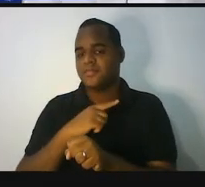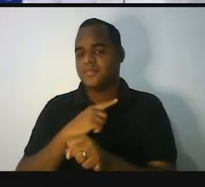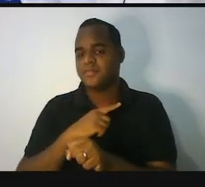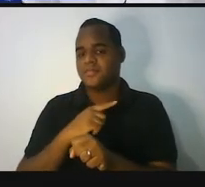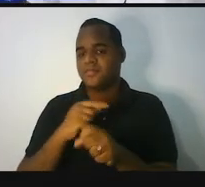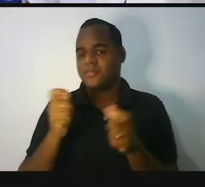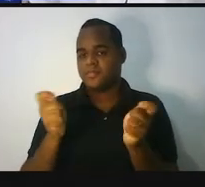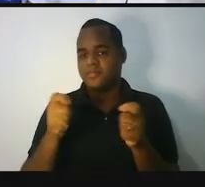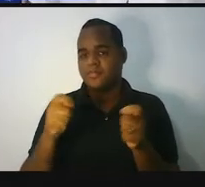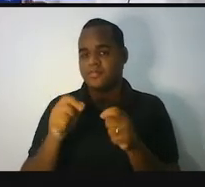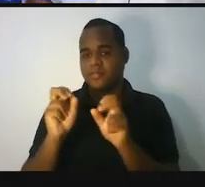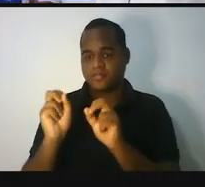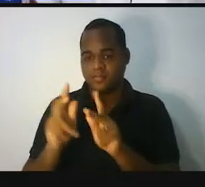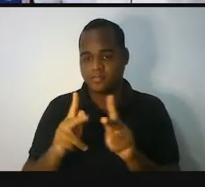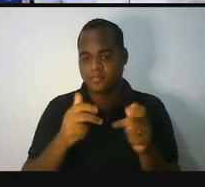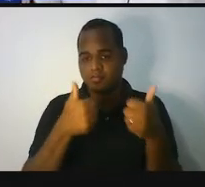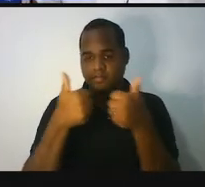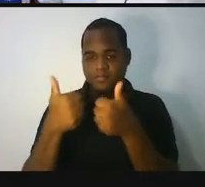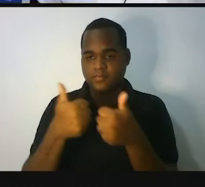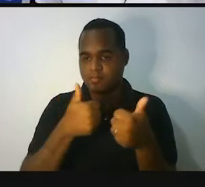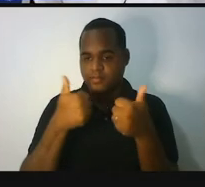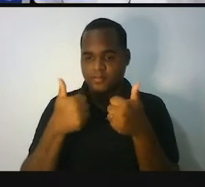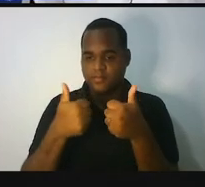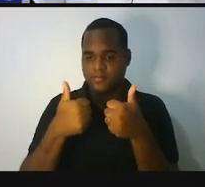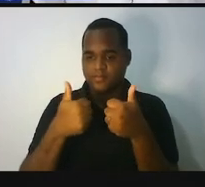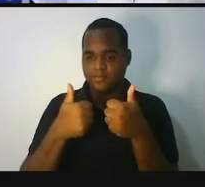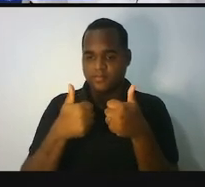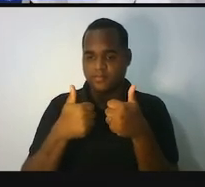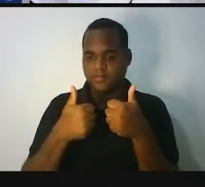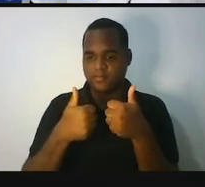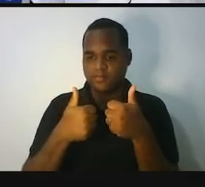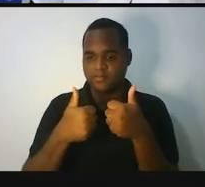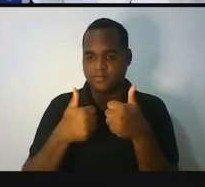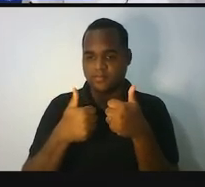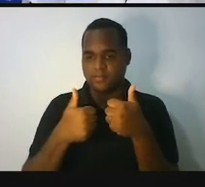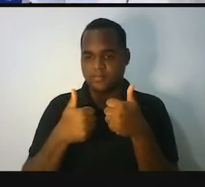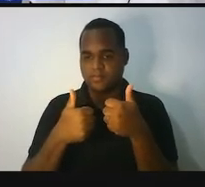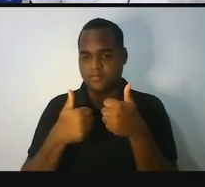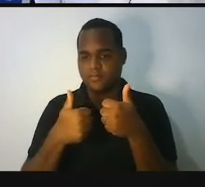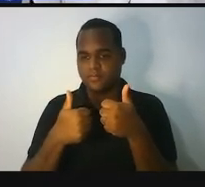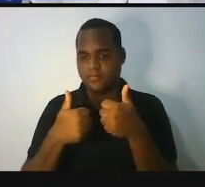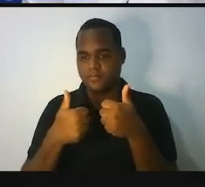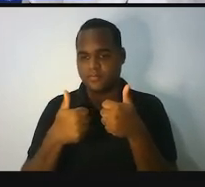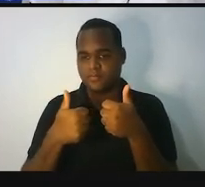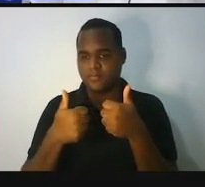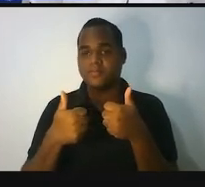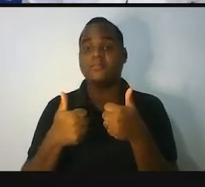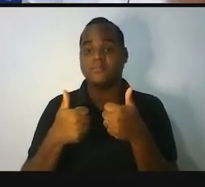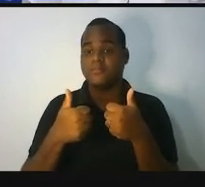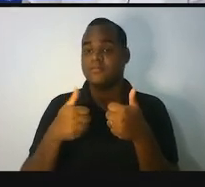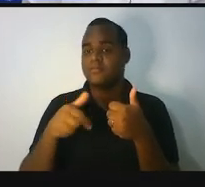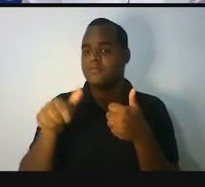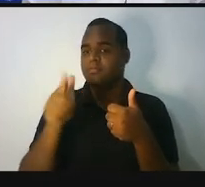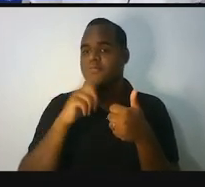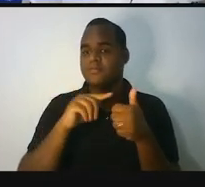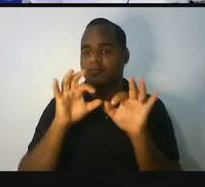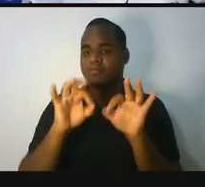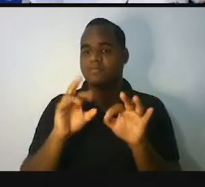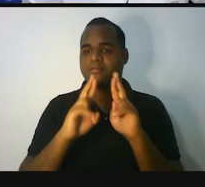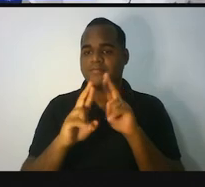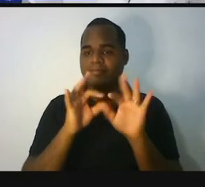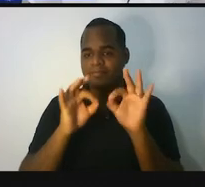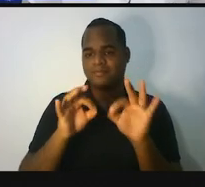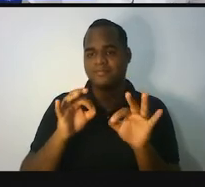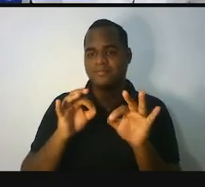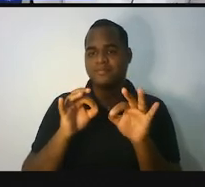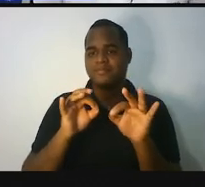bom? Bom, antes disso aqui, após você ter respondido, você